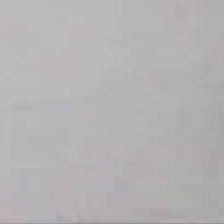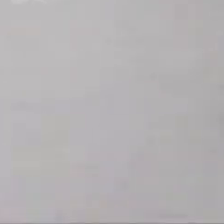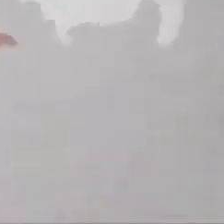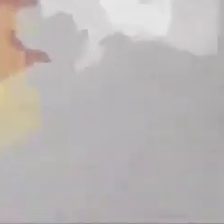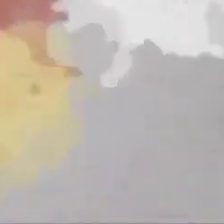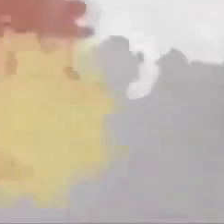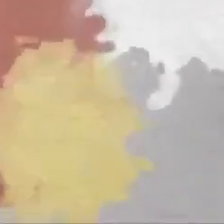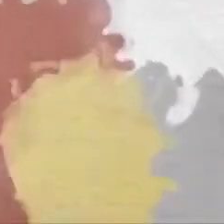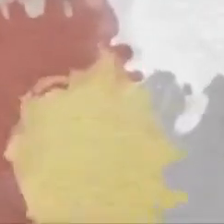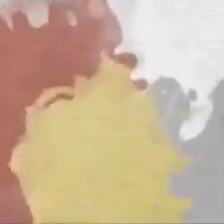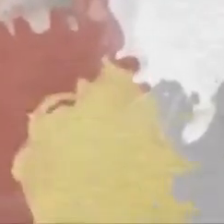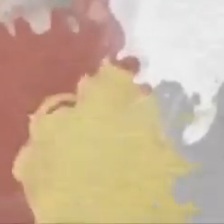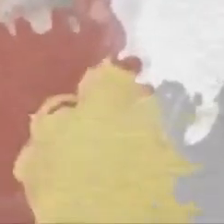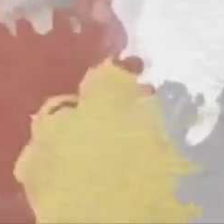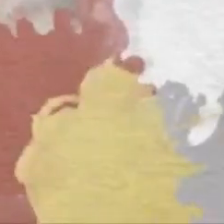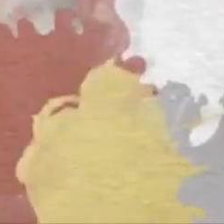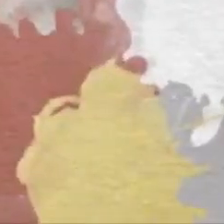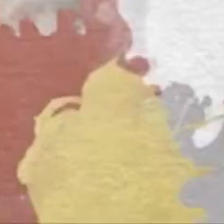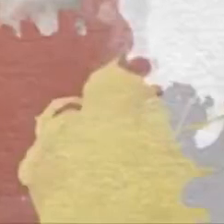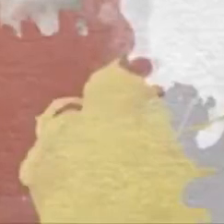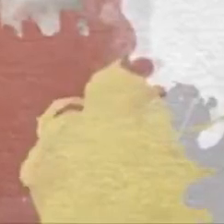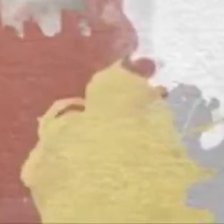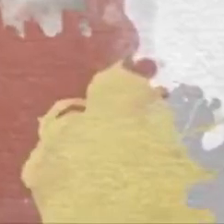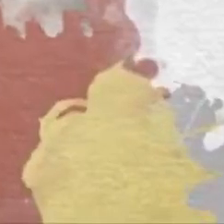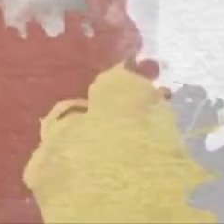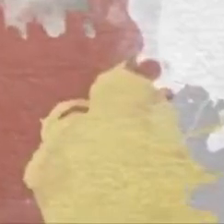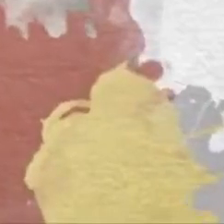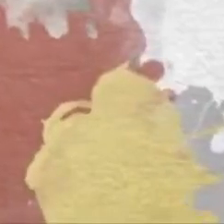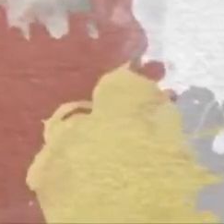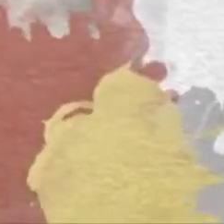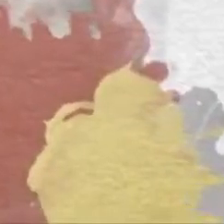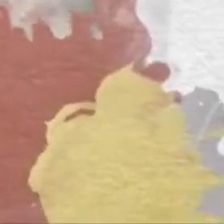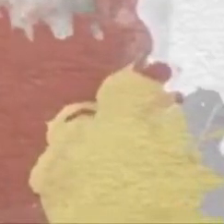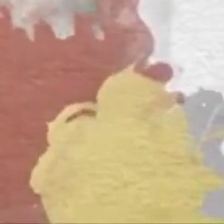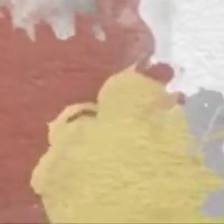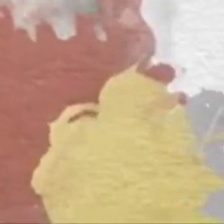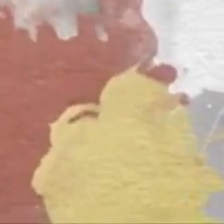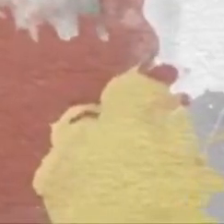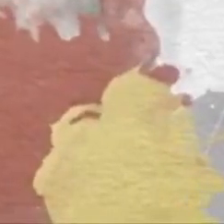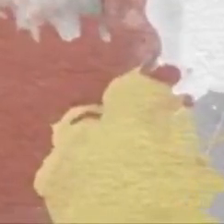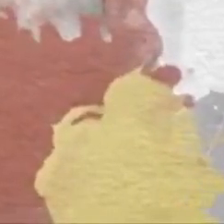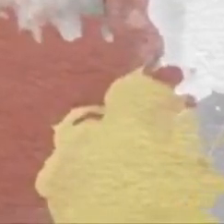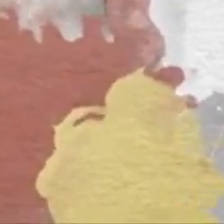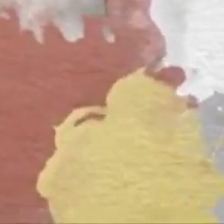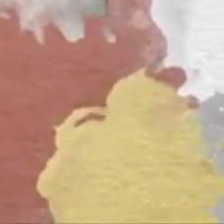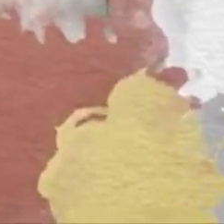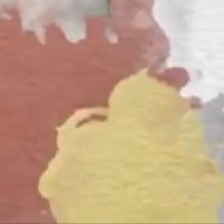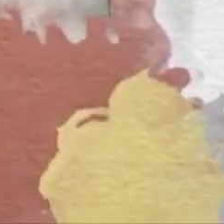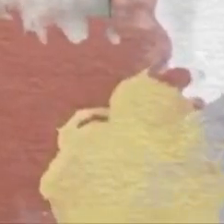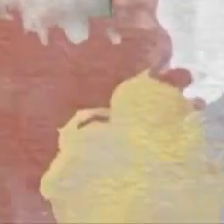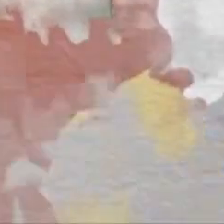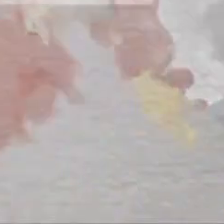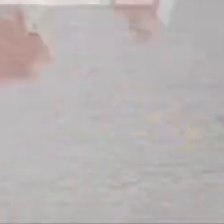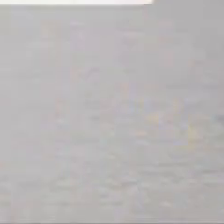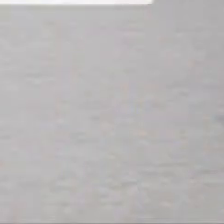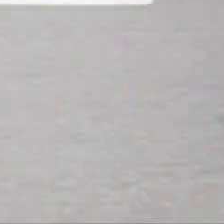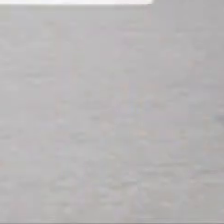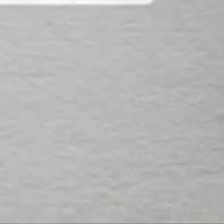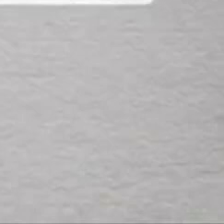Nós reconhecemos e agradecemos a dedicação de vocês para salvar vidas.